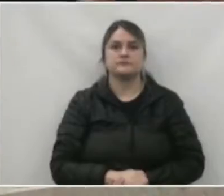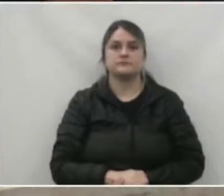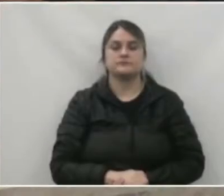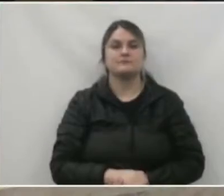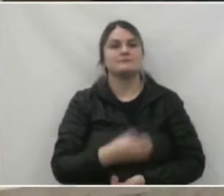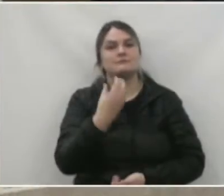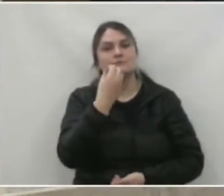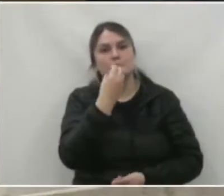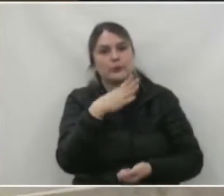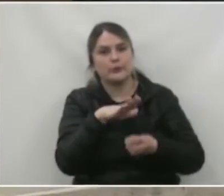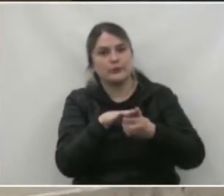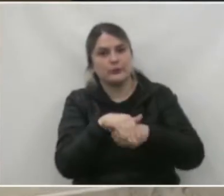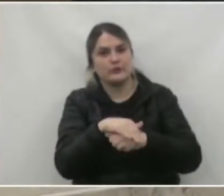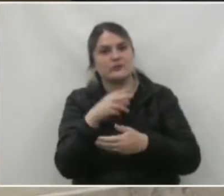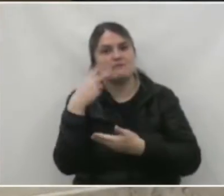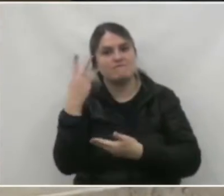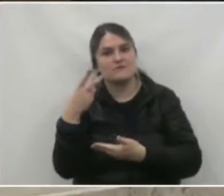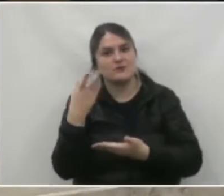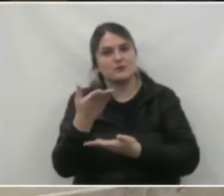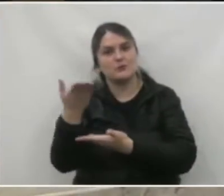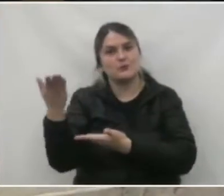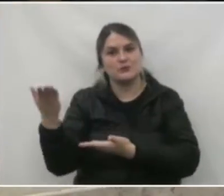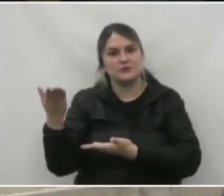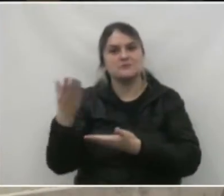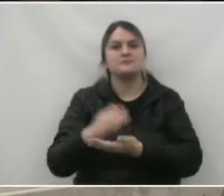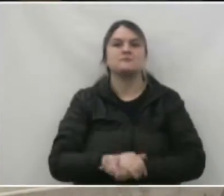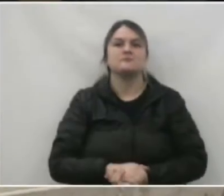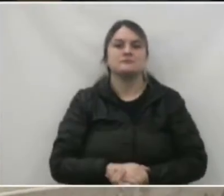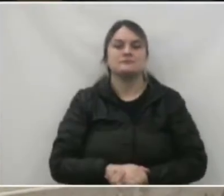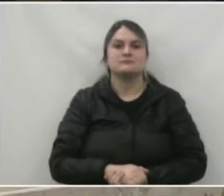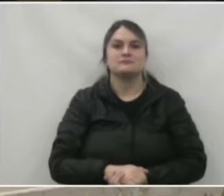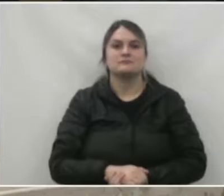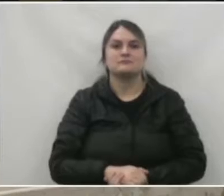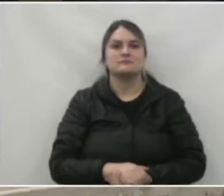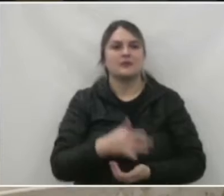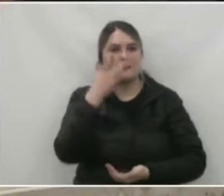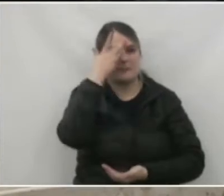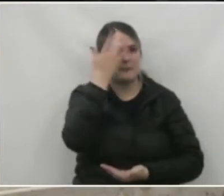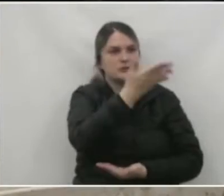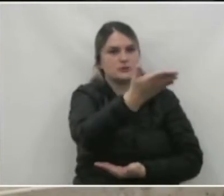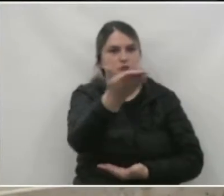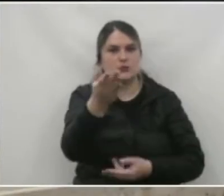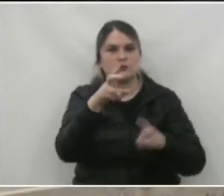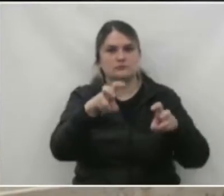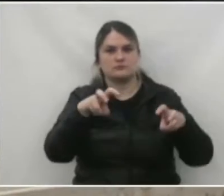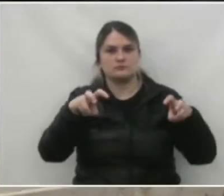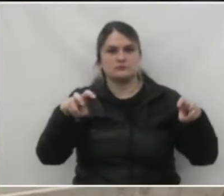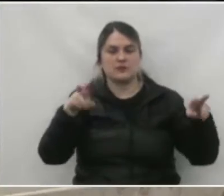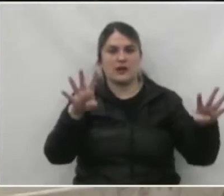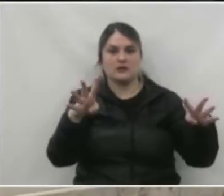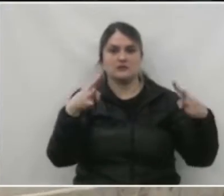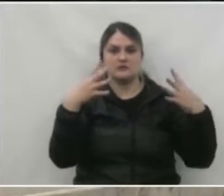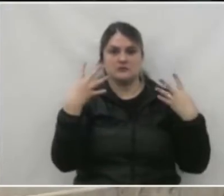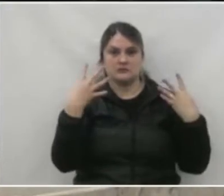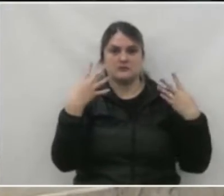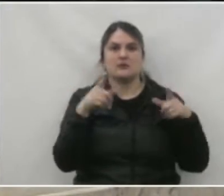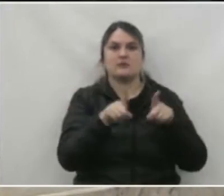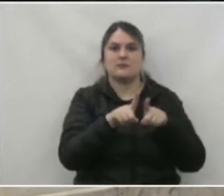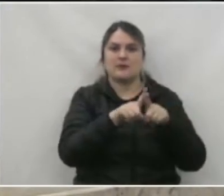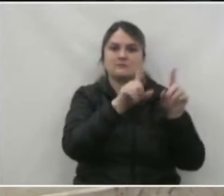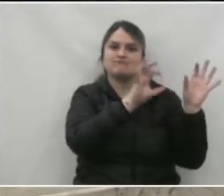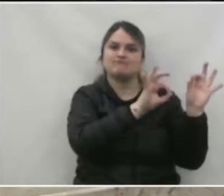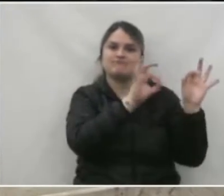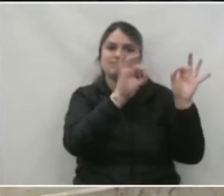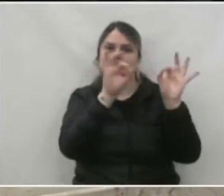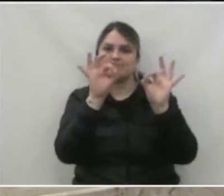Boa noite, vereadores, colegas vereadores, a nossa plateia aí que está hoje assistindo depois de um